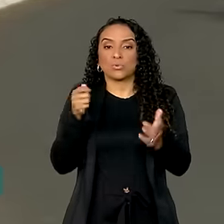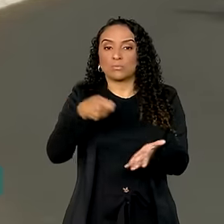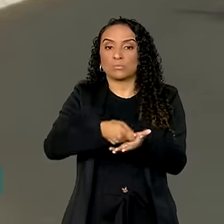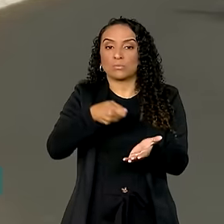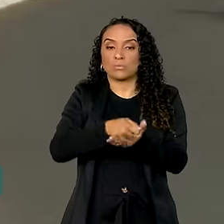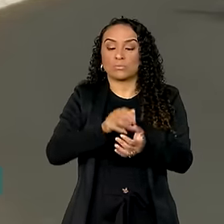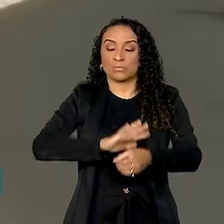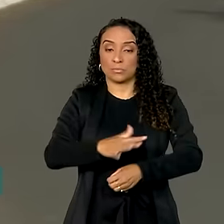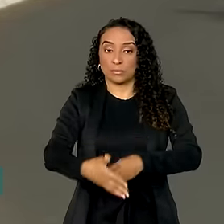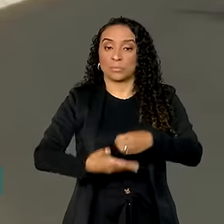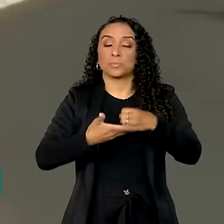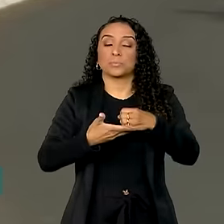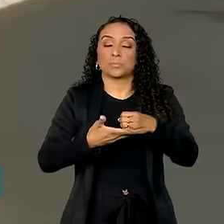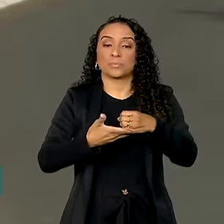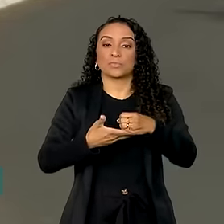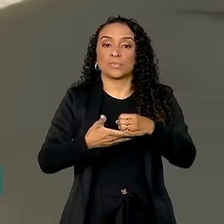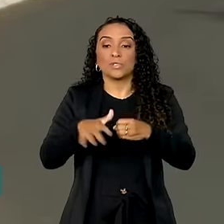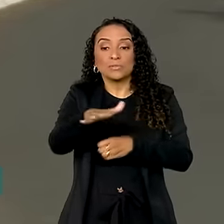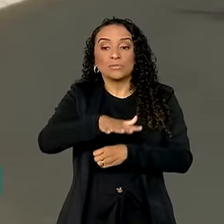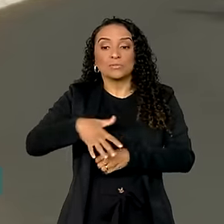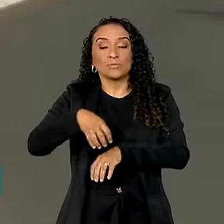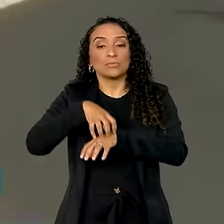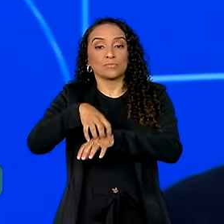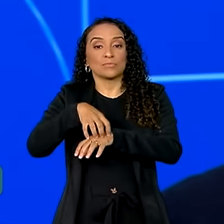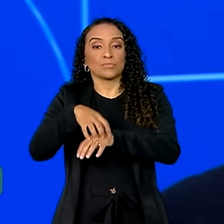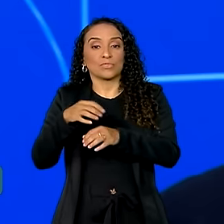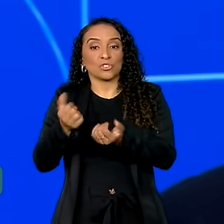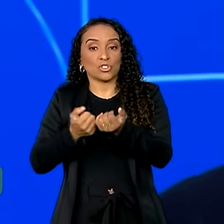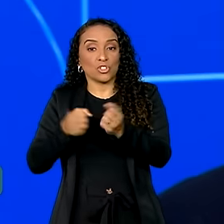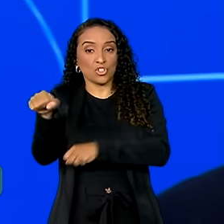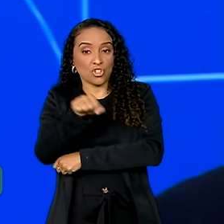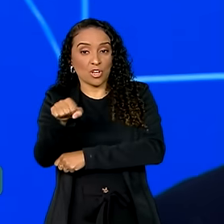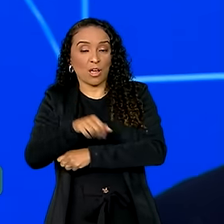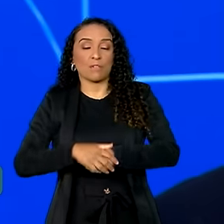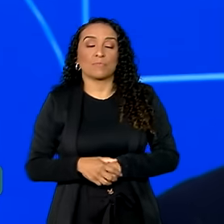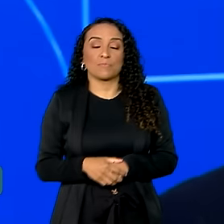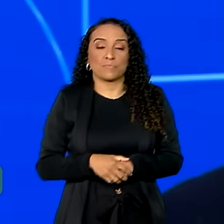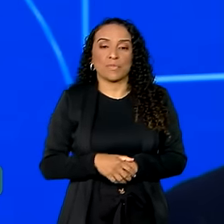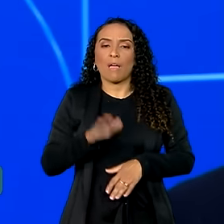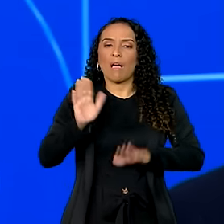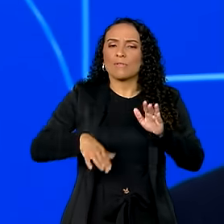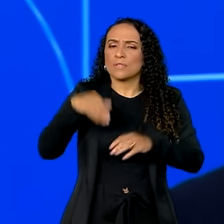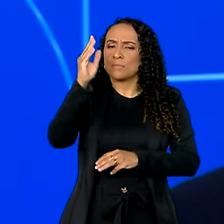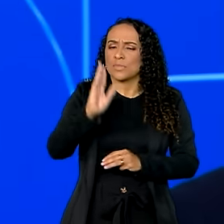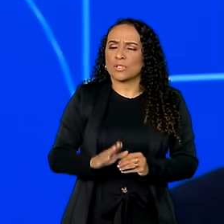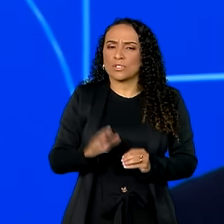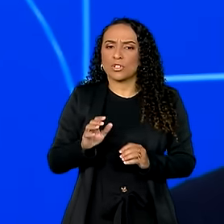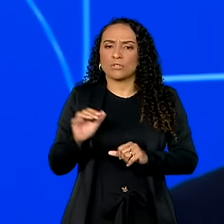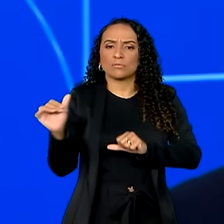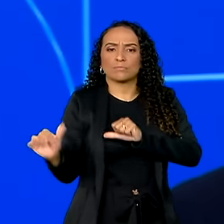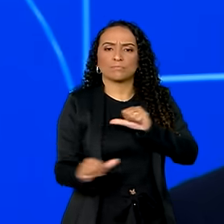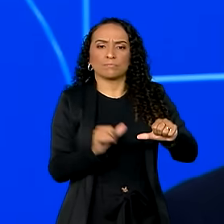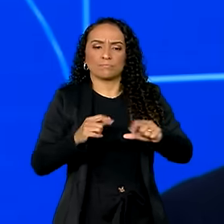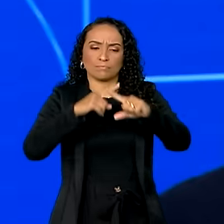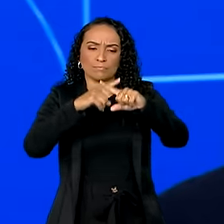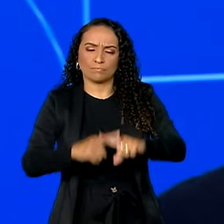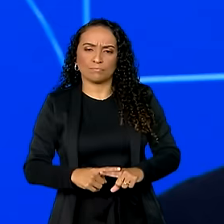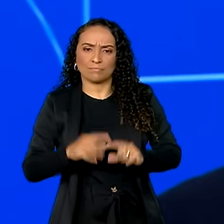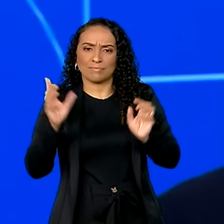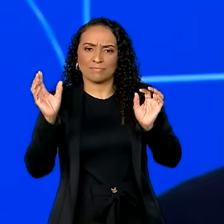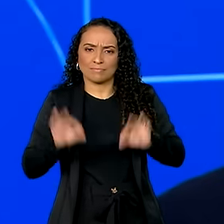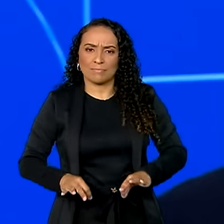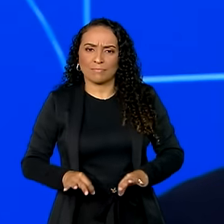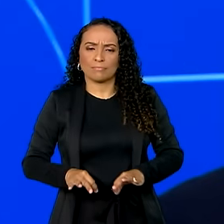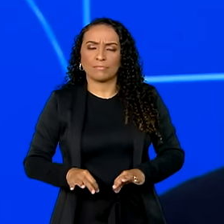sustentabilidade na cadeia automotiva. Muitas vezes, para que o Brasil se torne competitivo, o